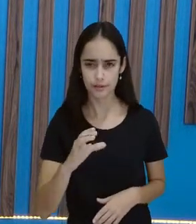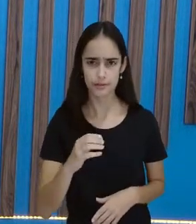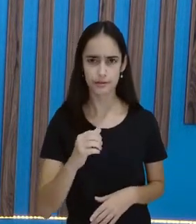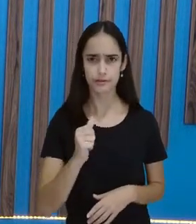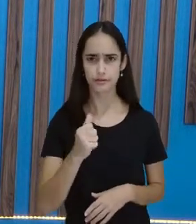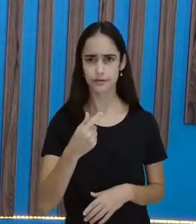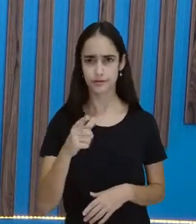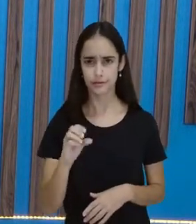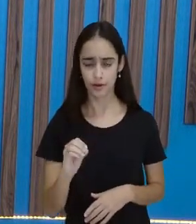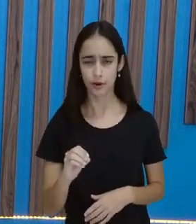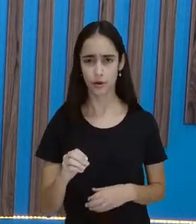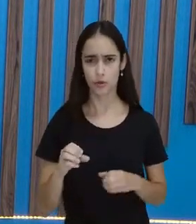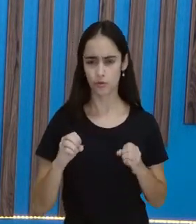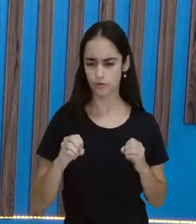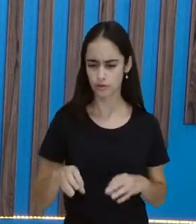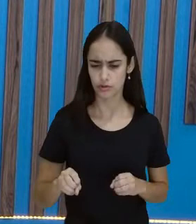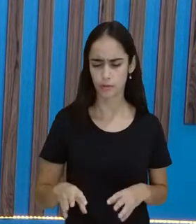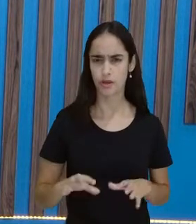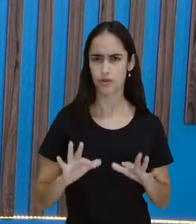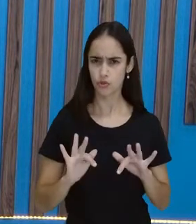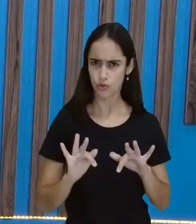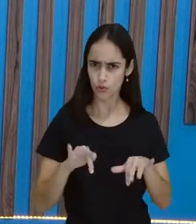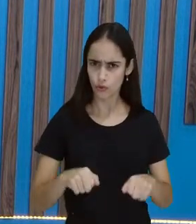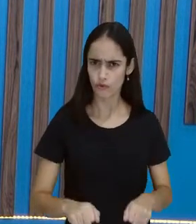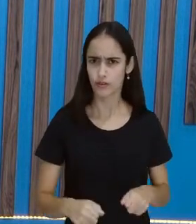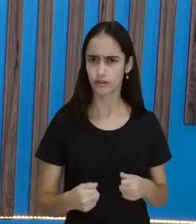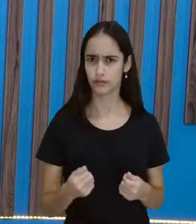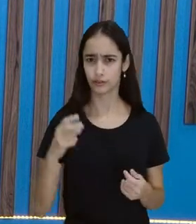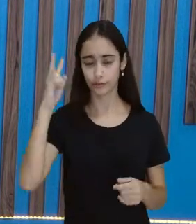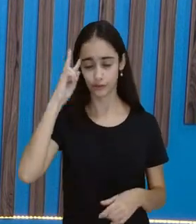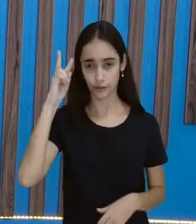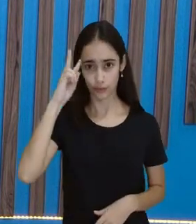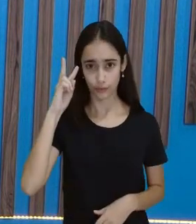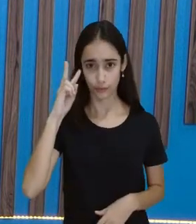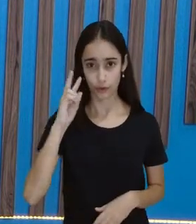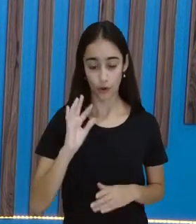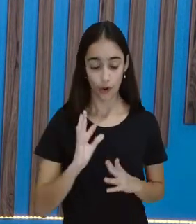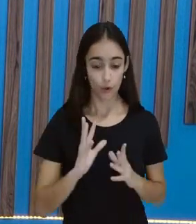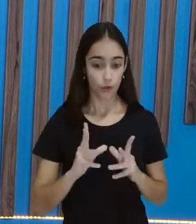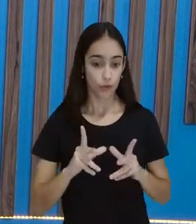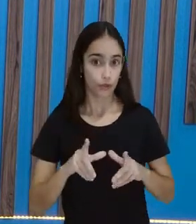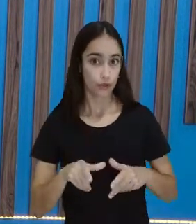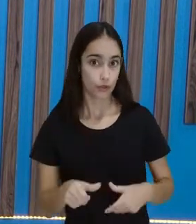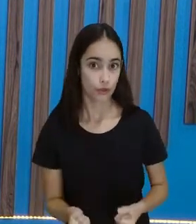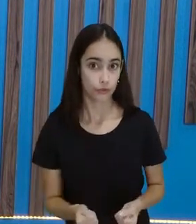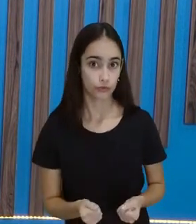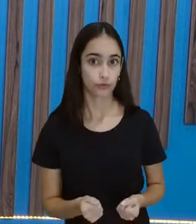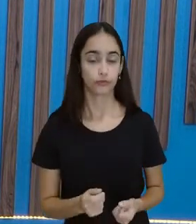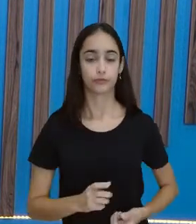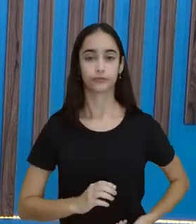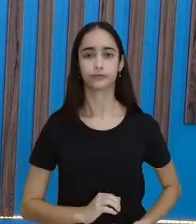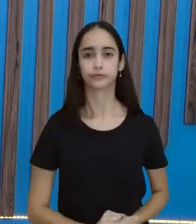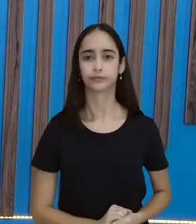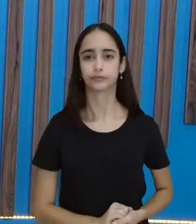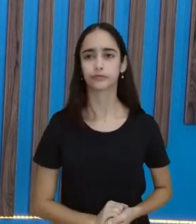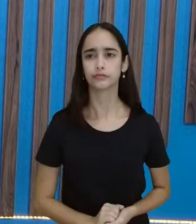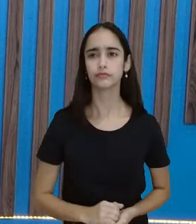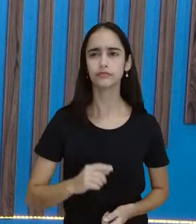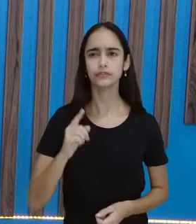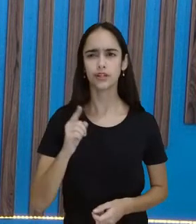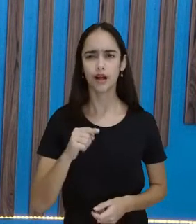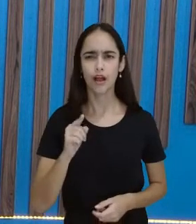ao final da história, tá, gente? Toda fábula tem essa característica. São narrativas